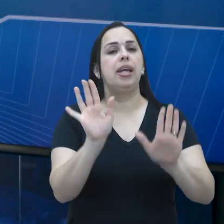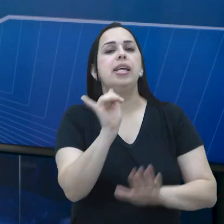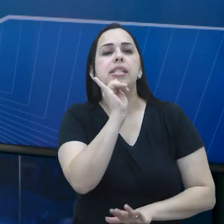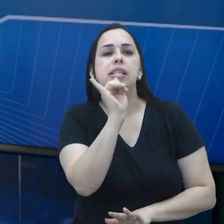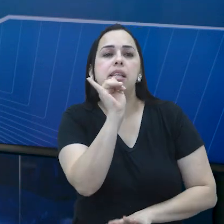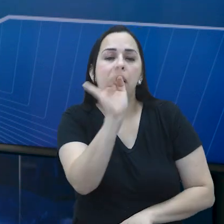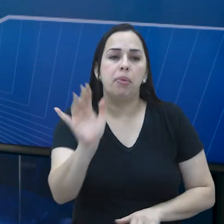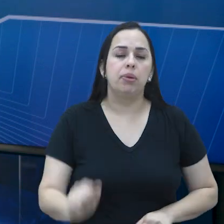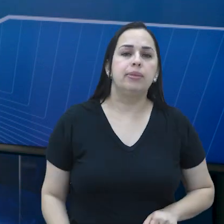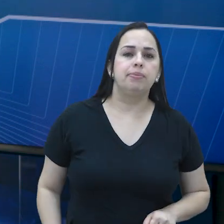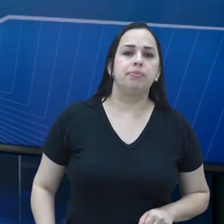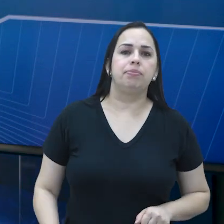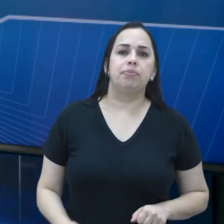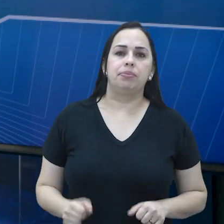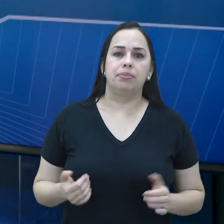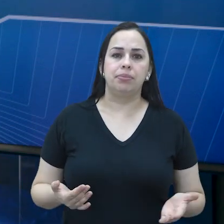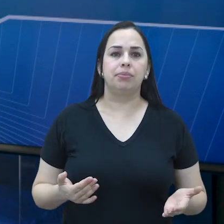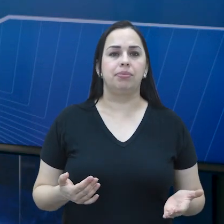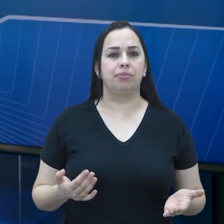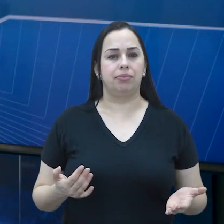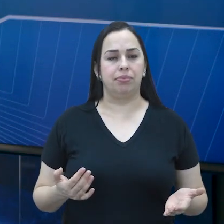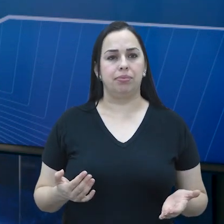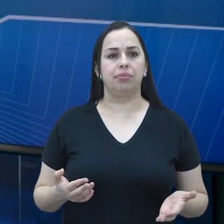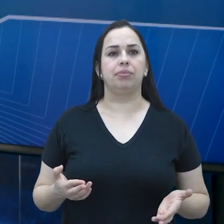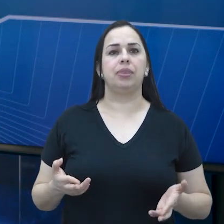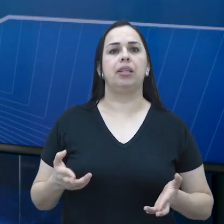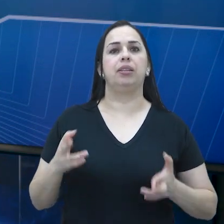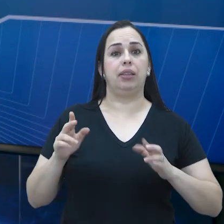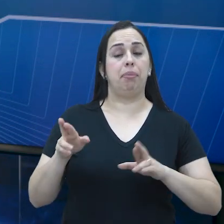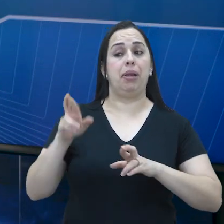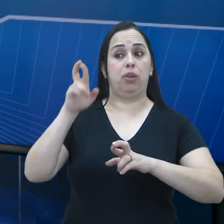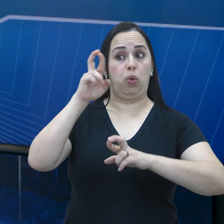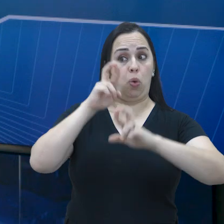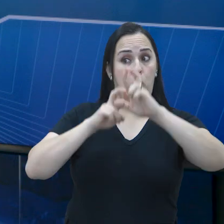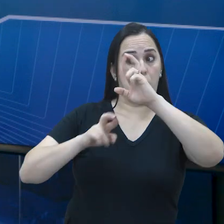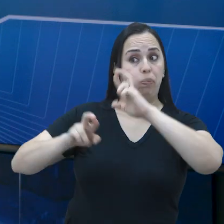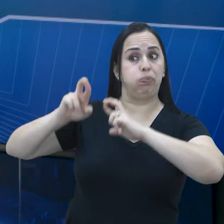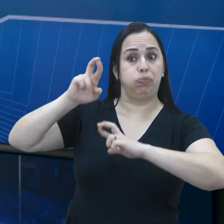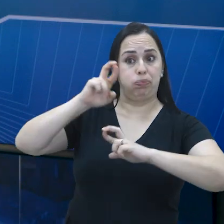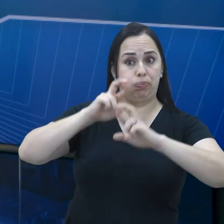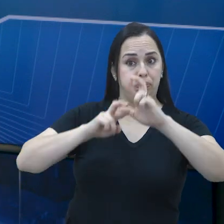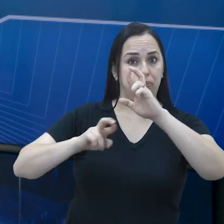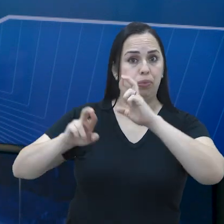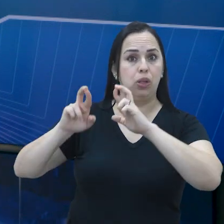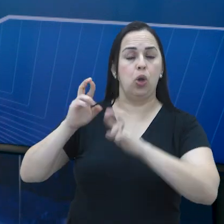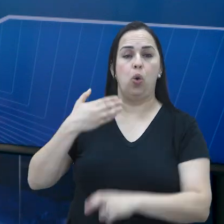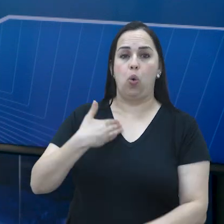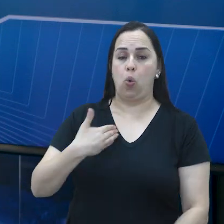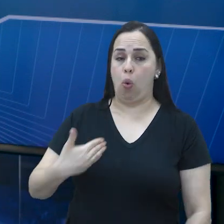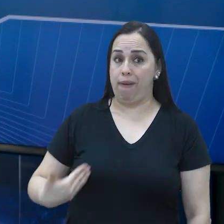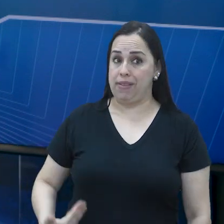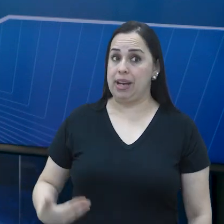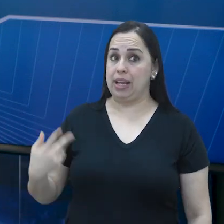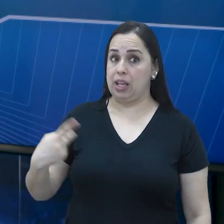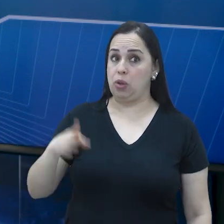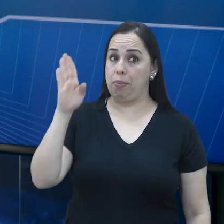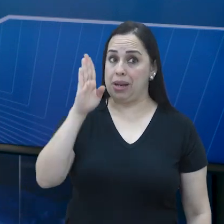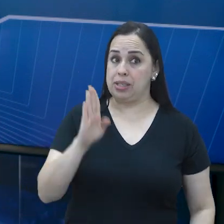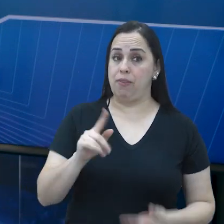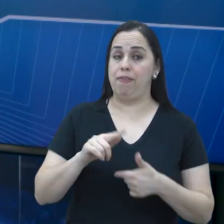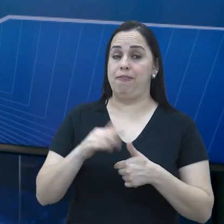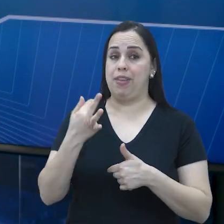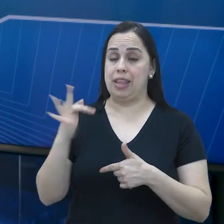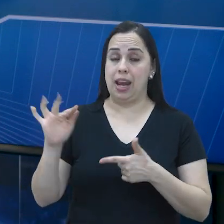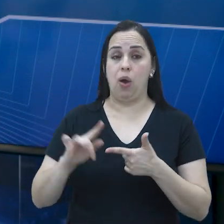exemplo, a questão do aumento de fiscalizações que está sendo conduzido por muitos governos no Brasil,